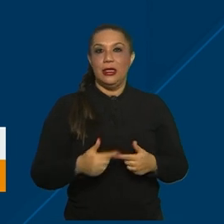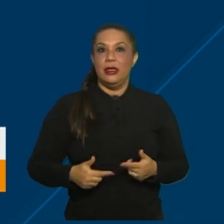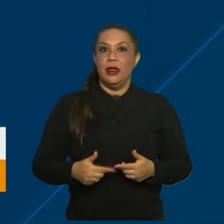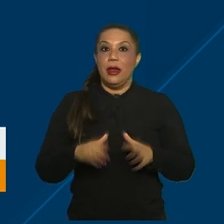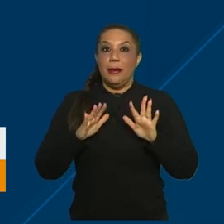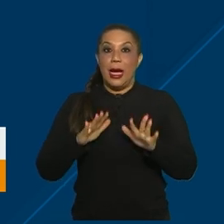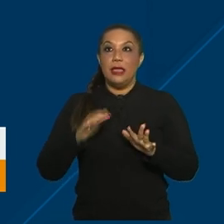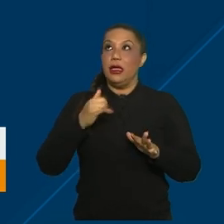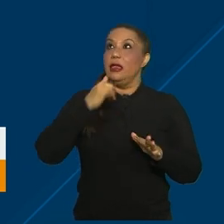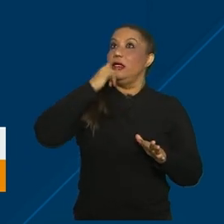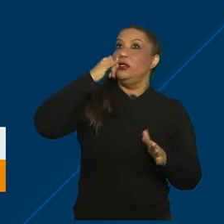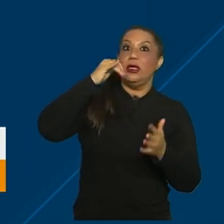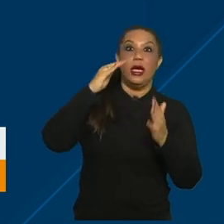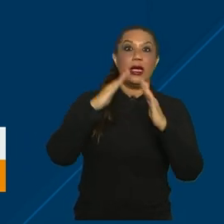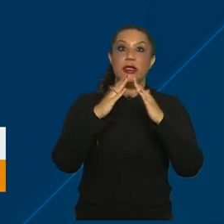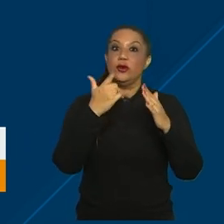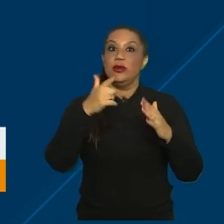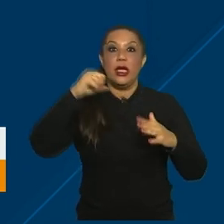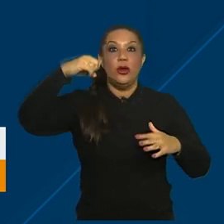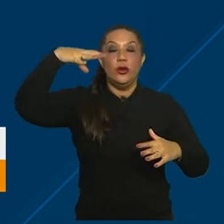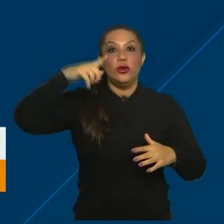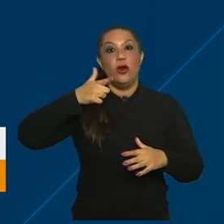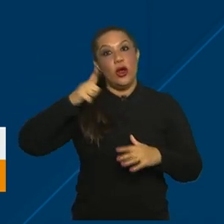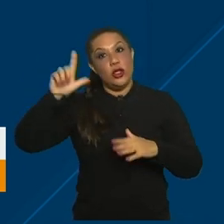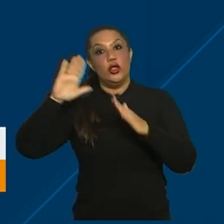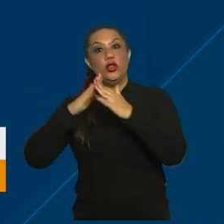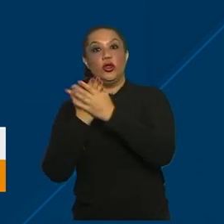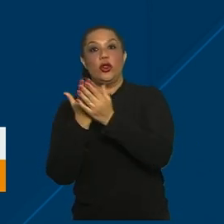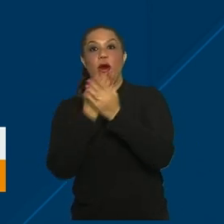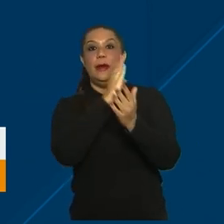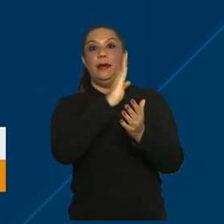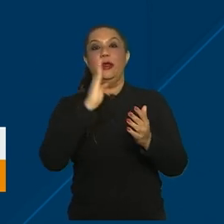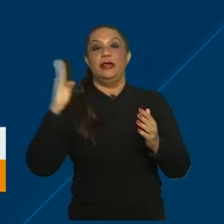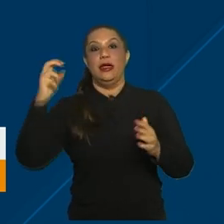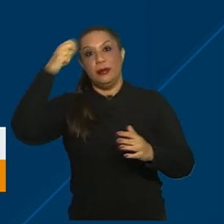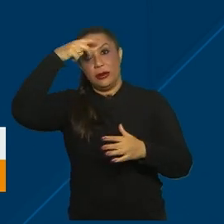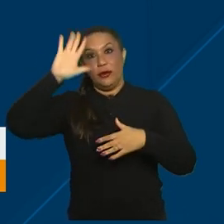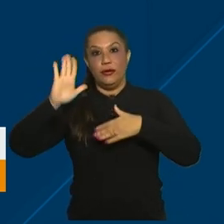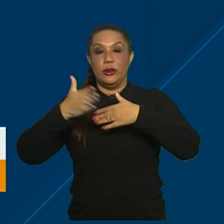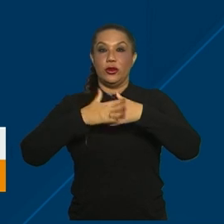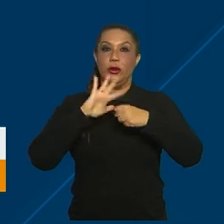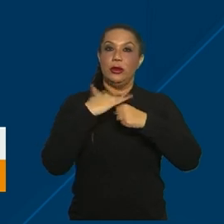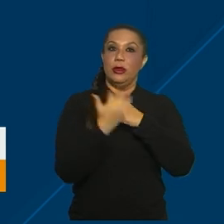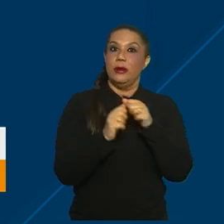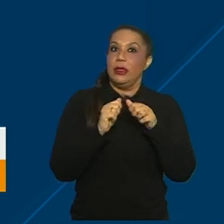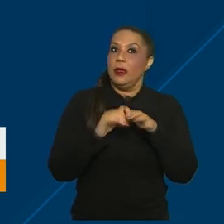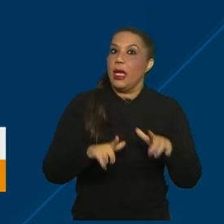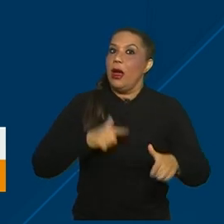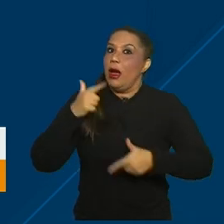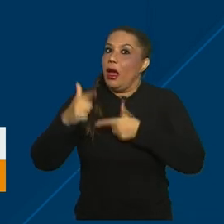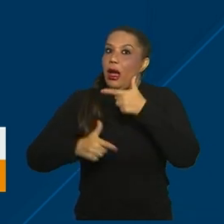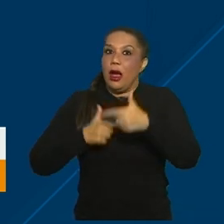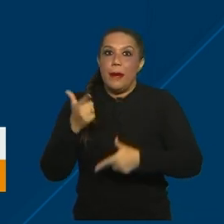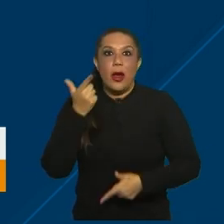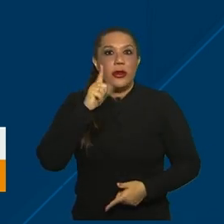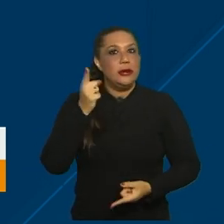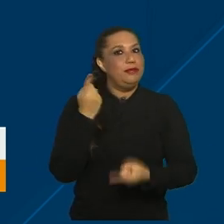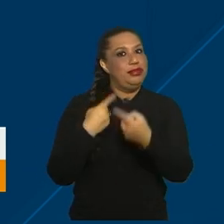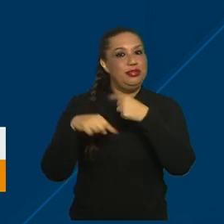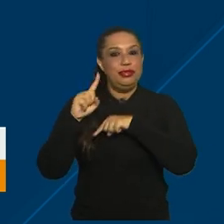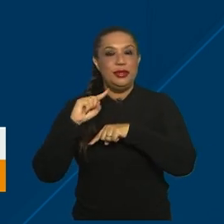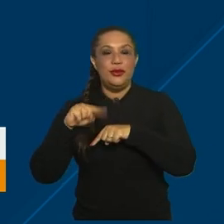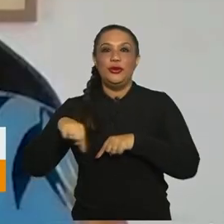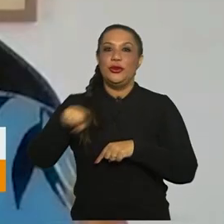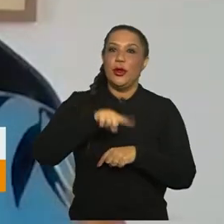casa, estudou na Biblioteca Municipal, que fechou na pandemia. Uma verdadeira maratona. Nós queremos,